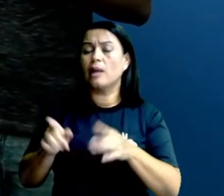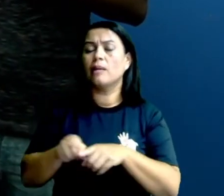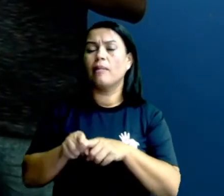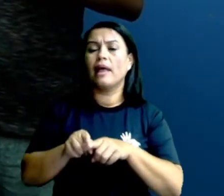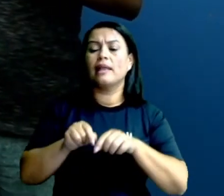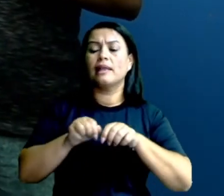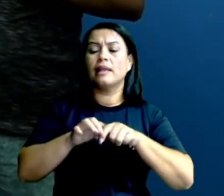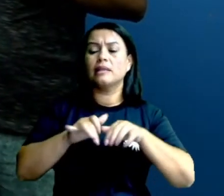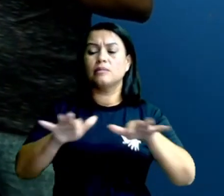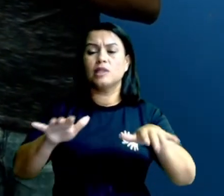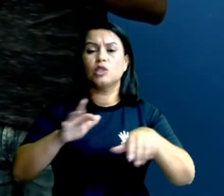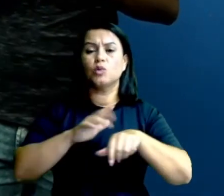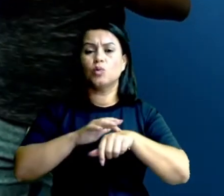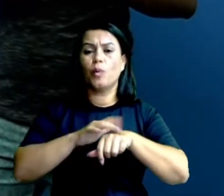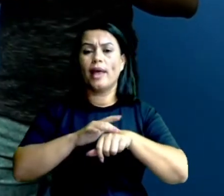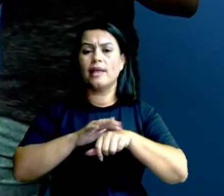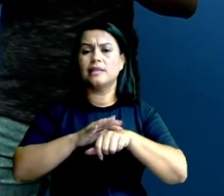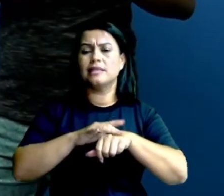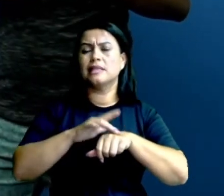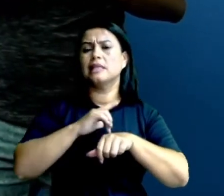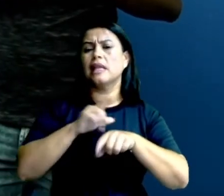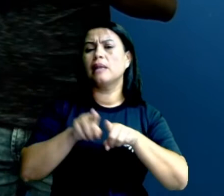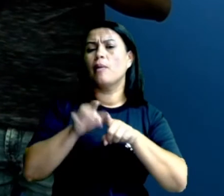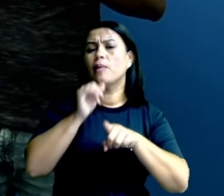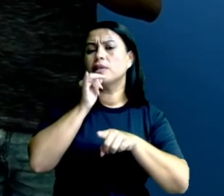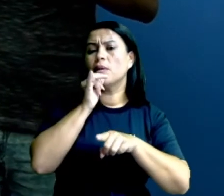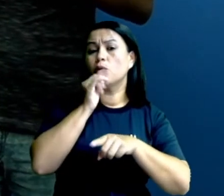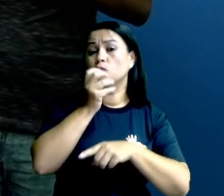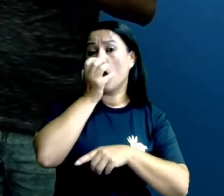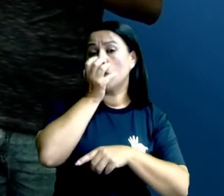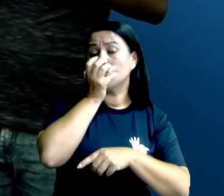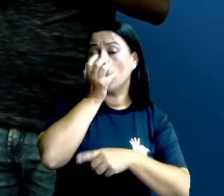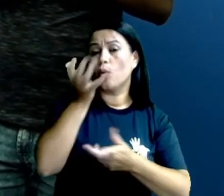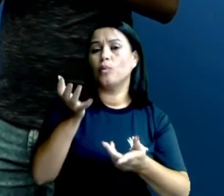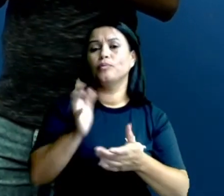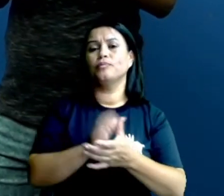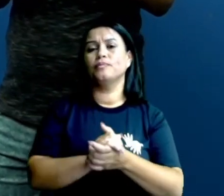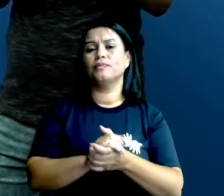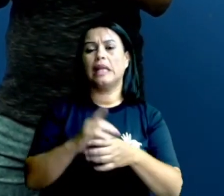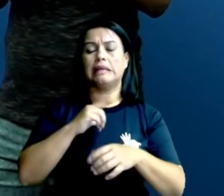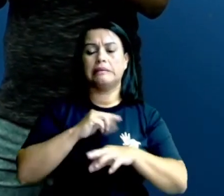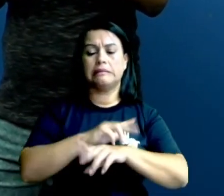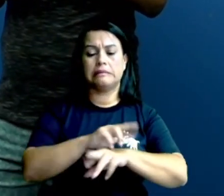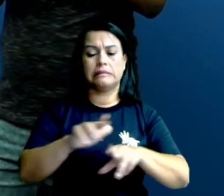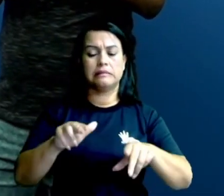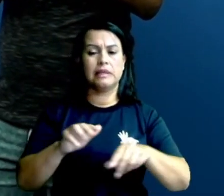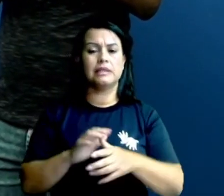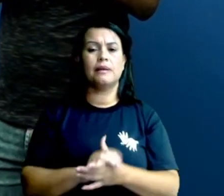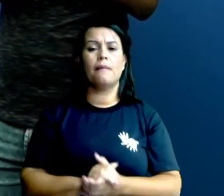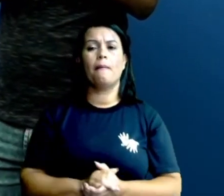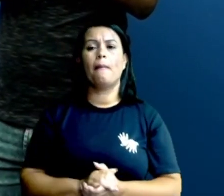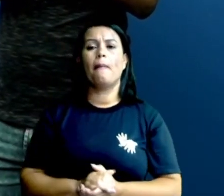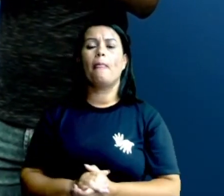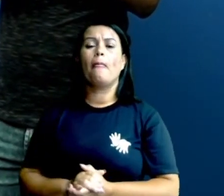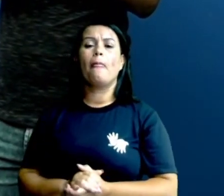como as doenças nos cães, como a... Poxa, qual o nome dela?